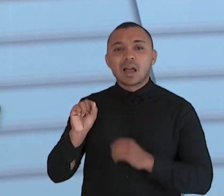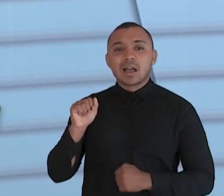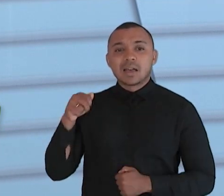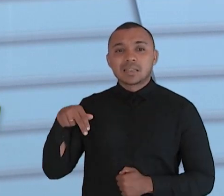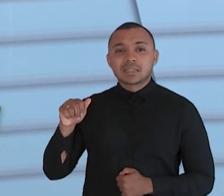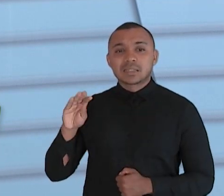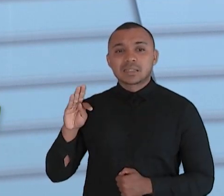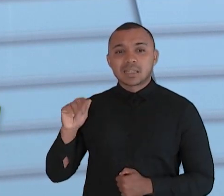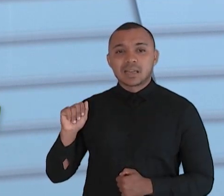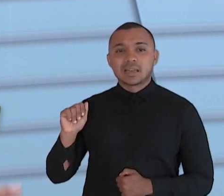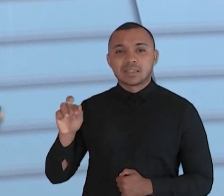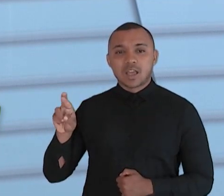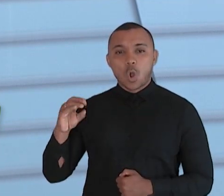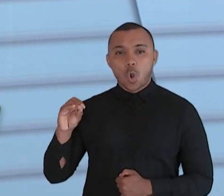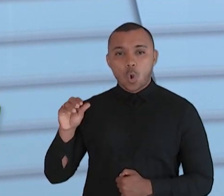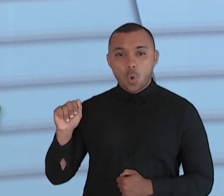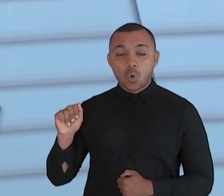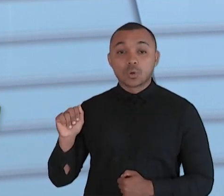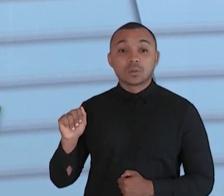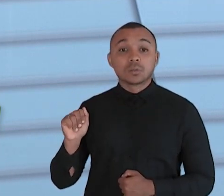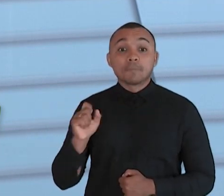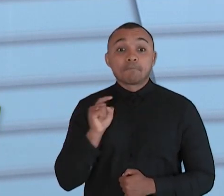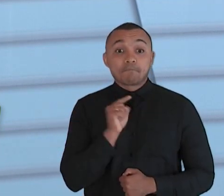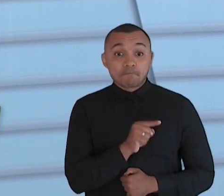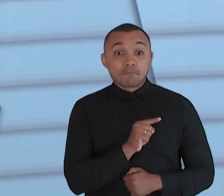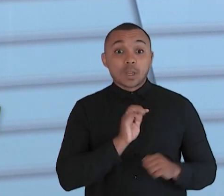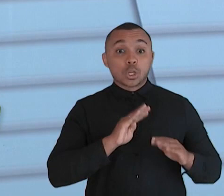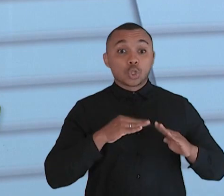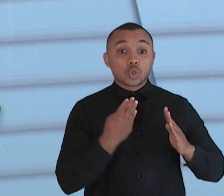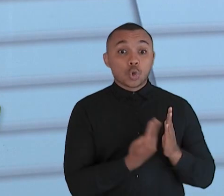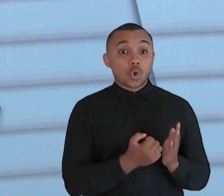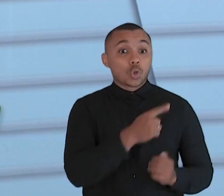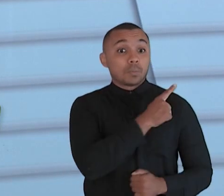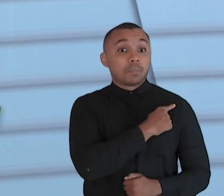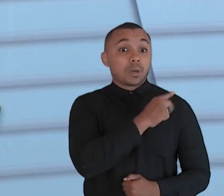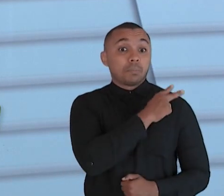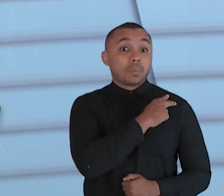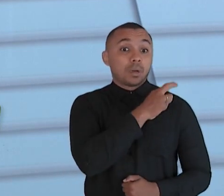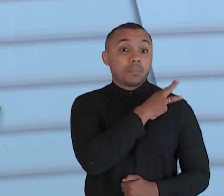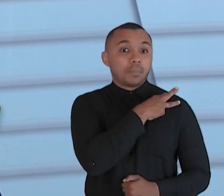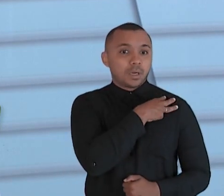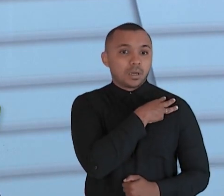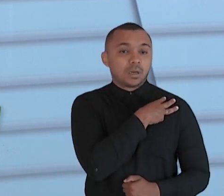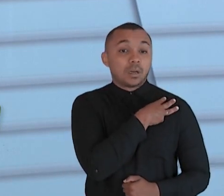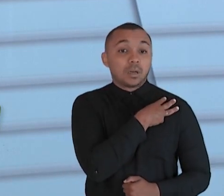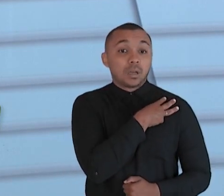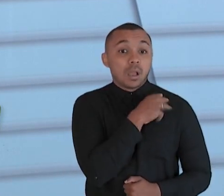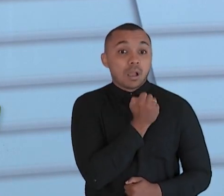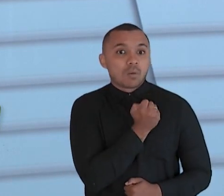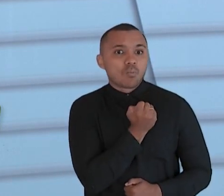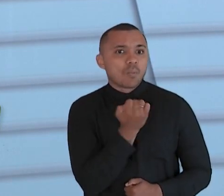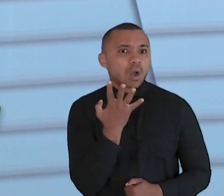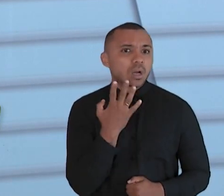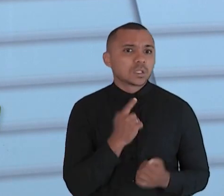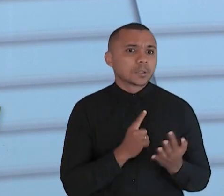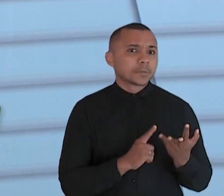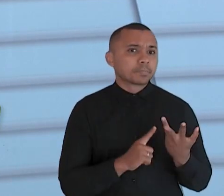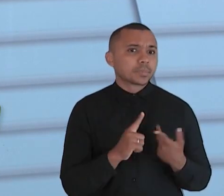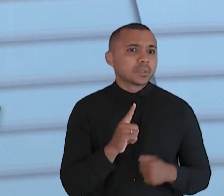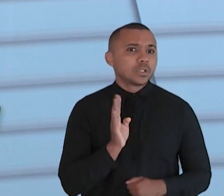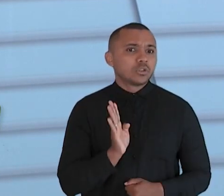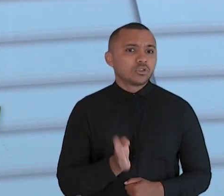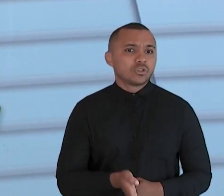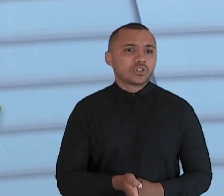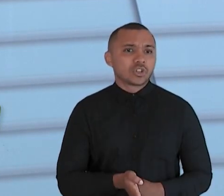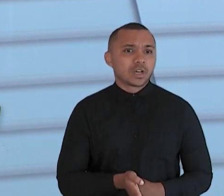Esperança, nós temos hoje, só de escola de ensino médio, de segundo grau, que é o ensino médio, nós temos